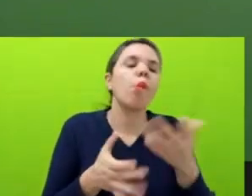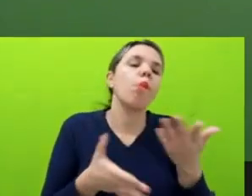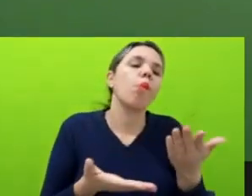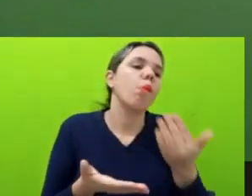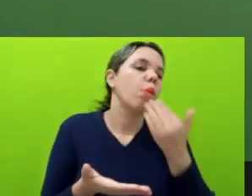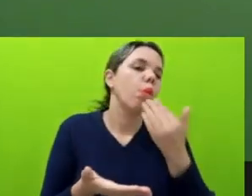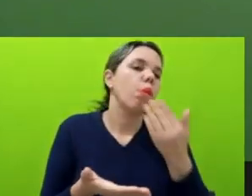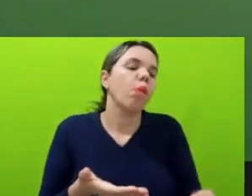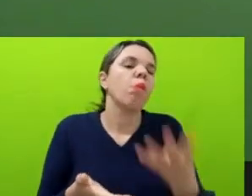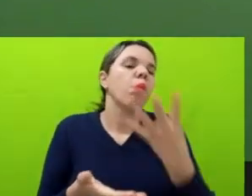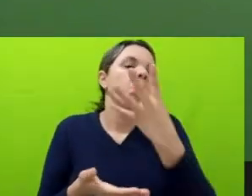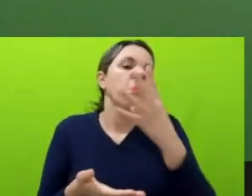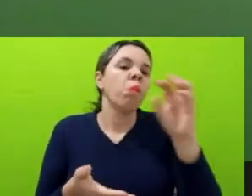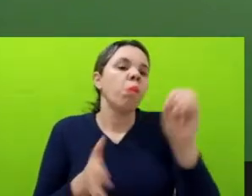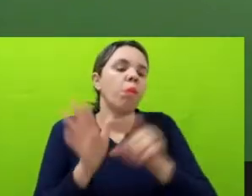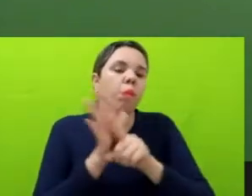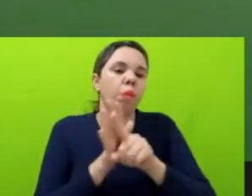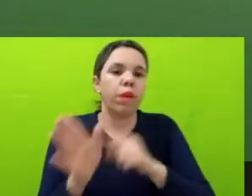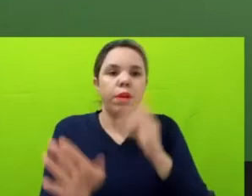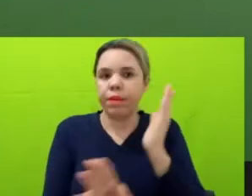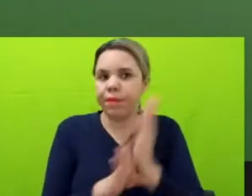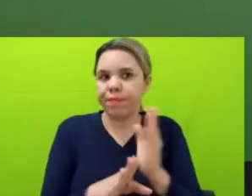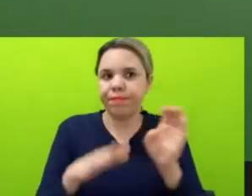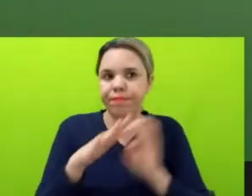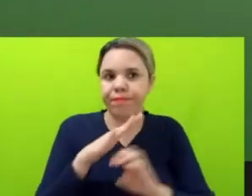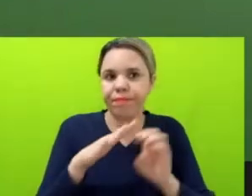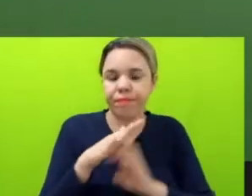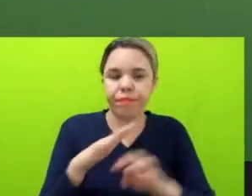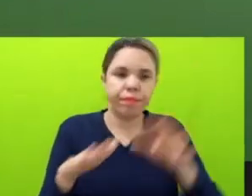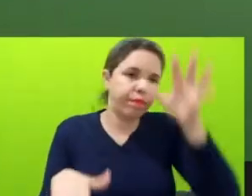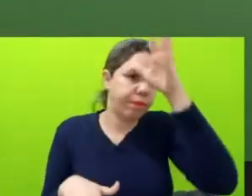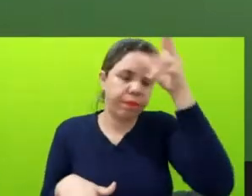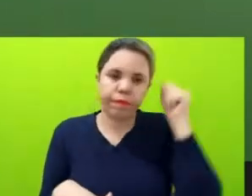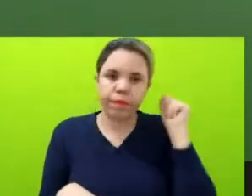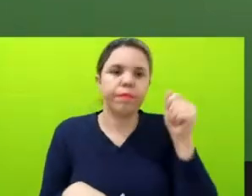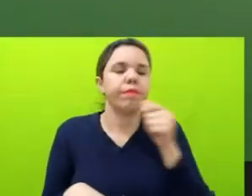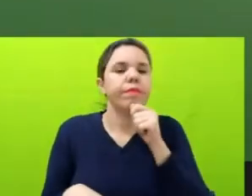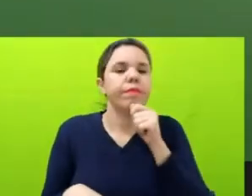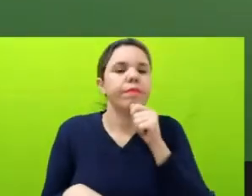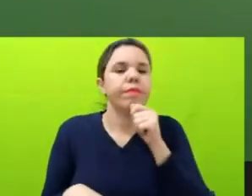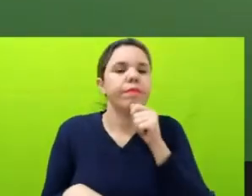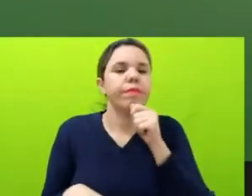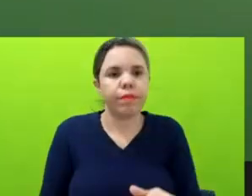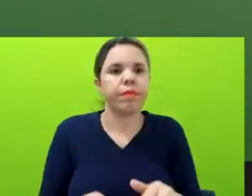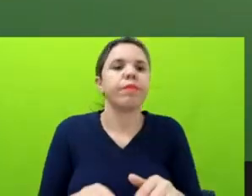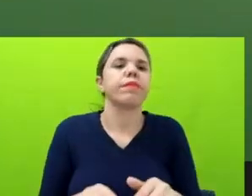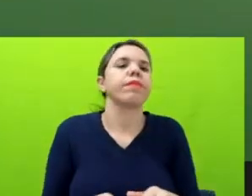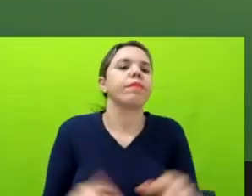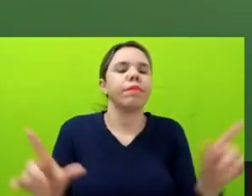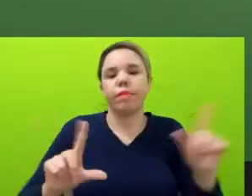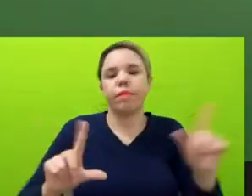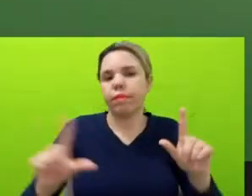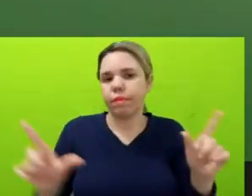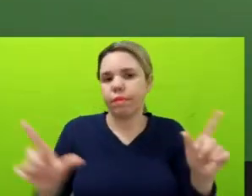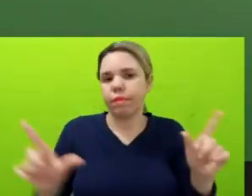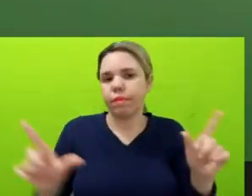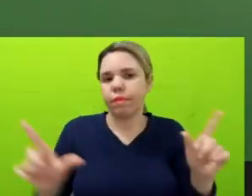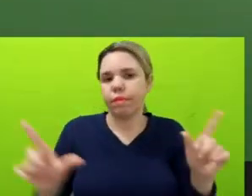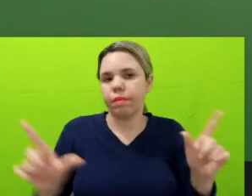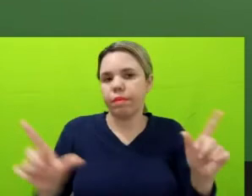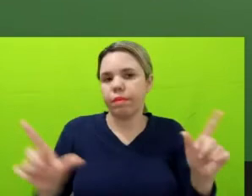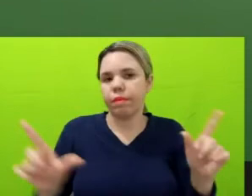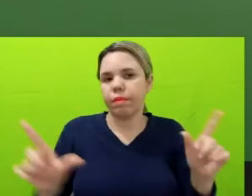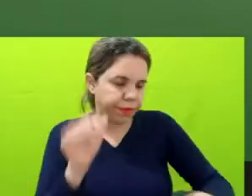empresa Manaus Ambiental, ainda por e-mail, via assessoria de imprensa. Nós só procuramos a lei de acesso à informação quando a gente